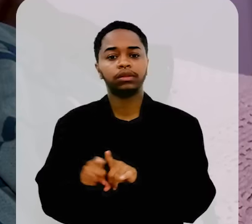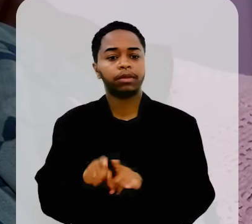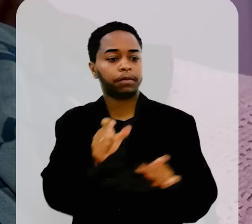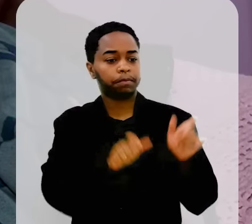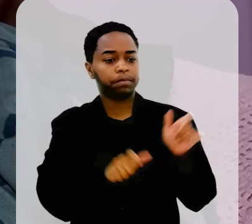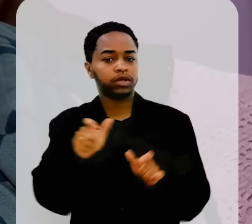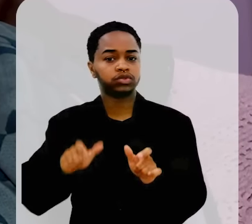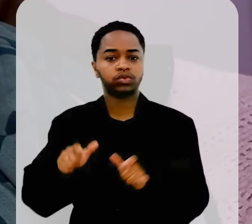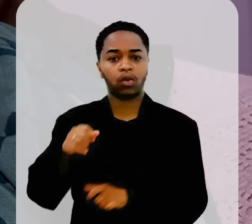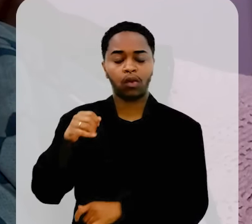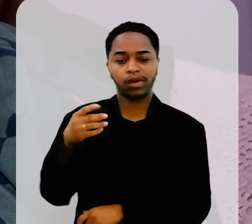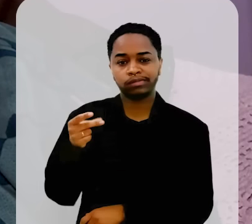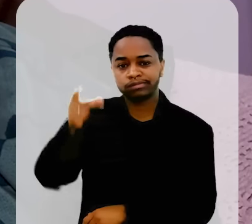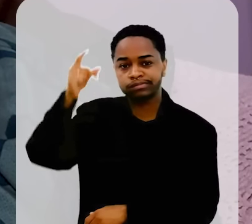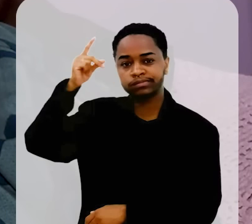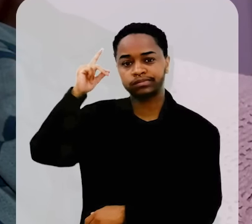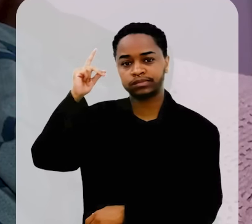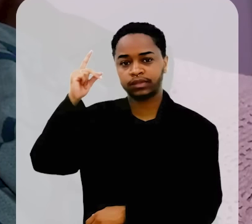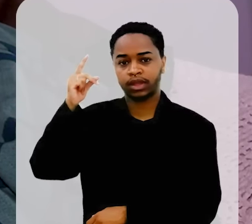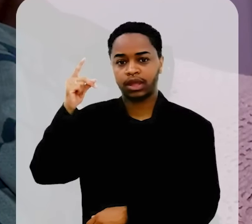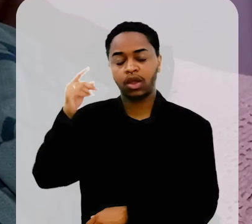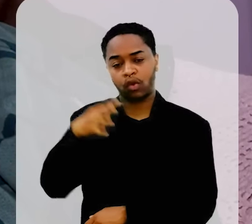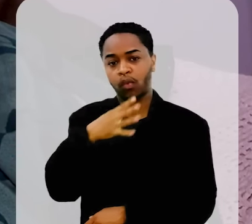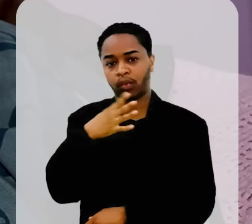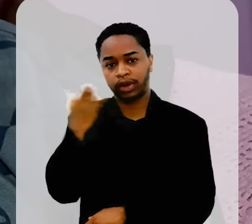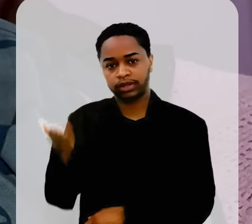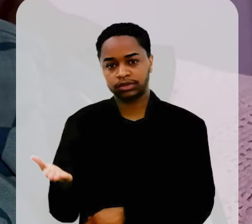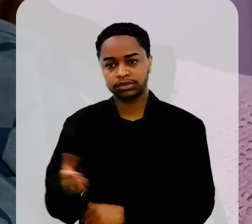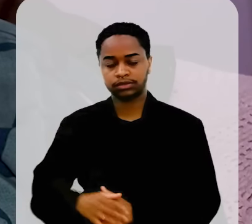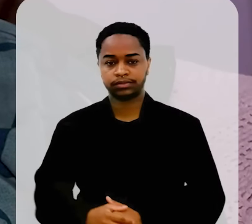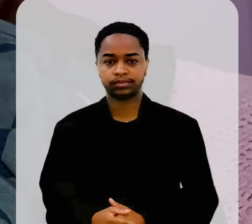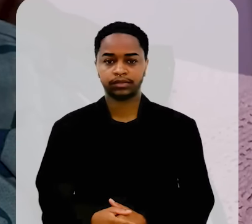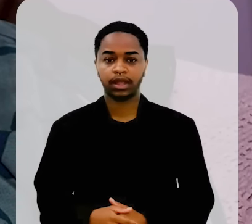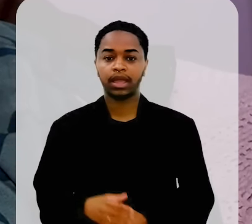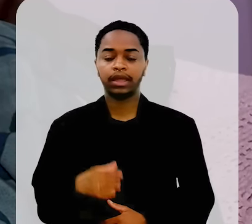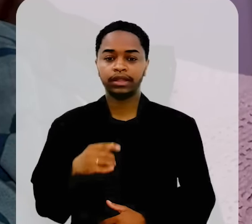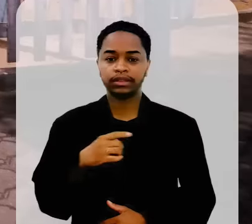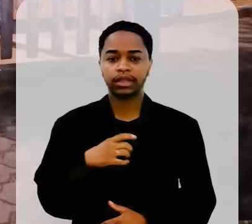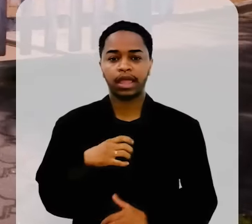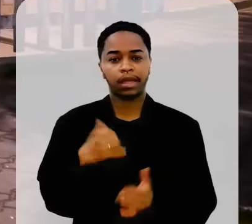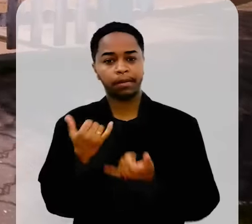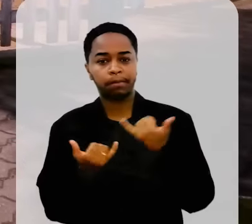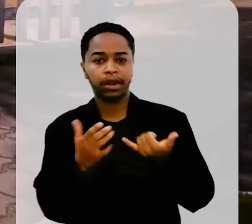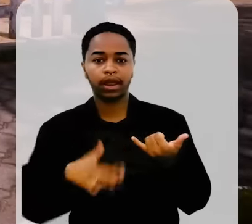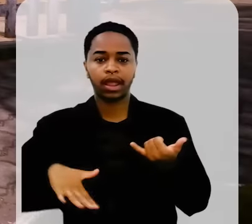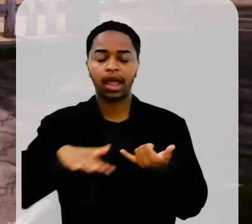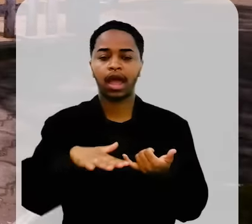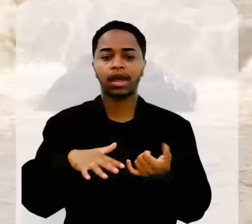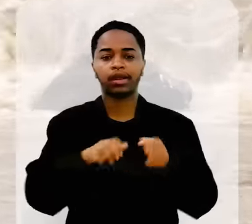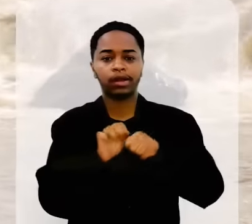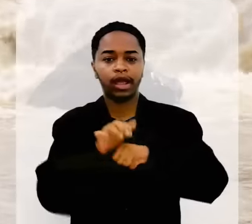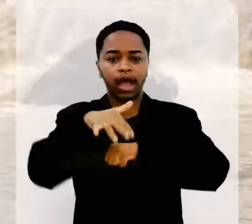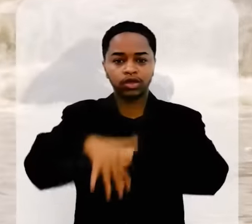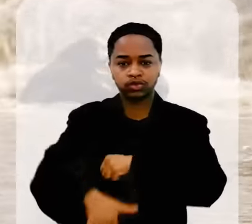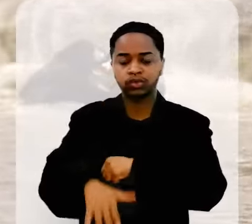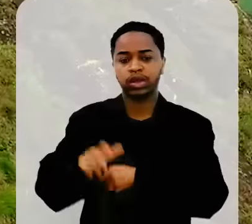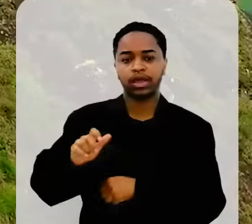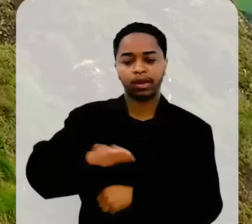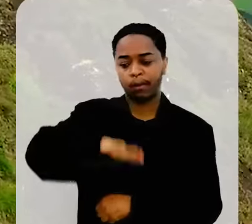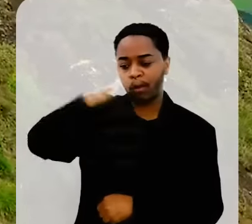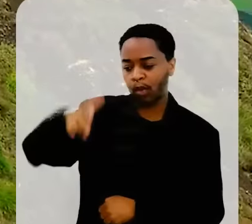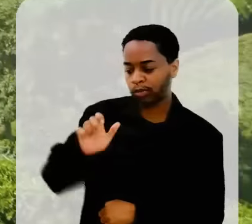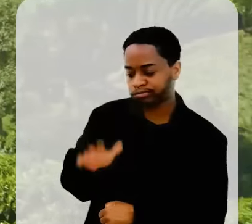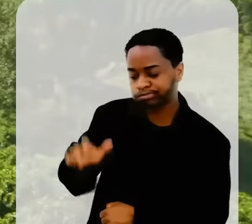anos ali. E as pessoas mais antigas conheceram. Além de parques, cachoeiras,